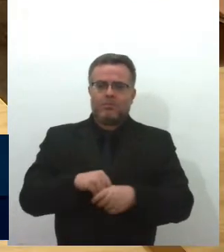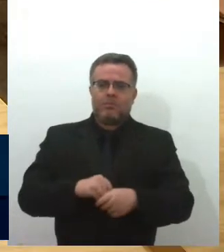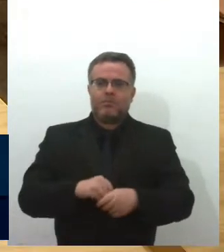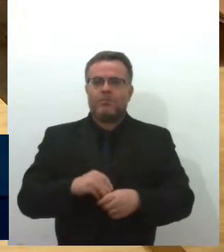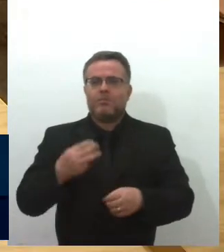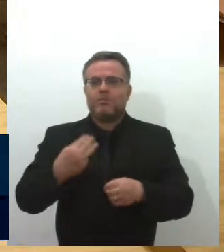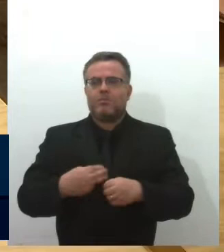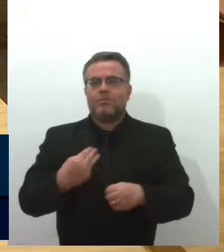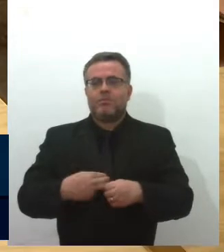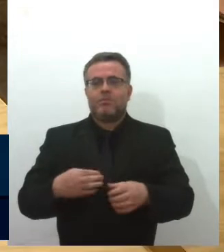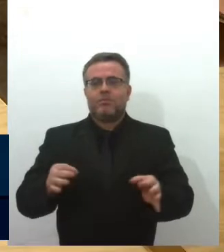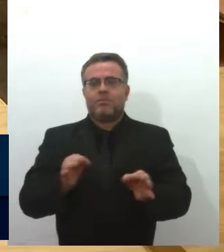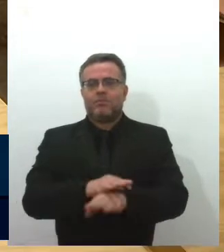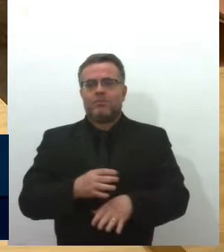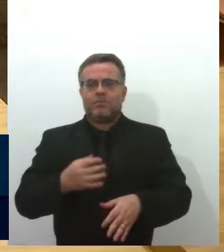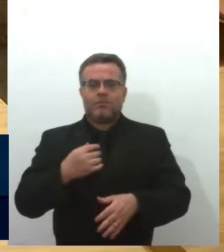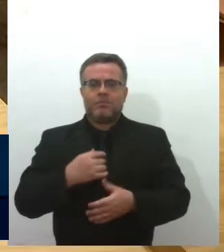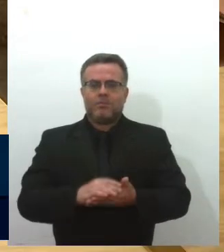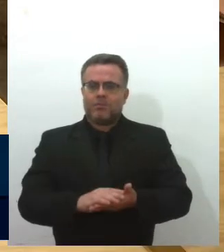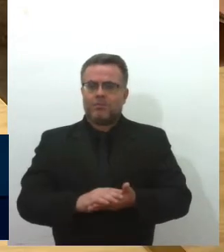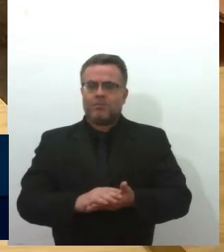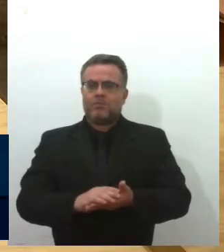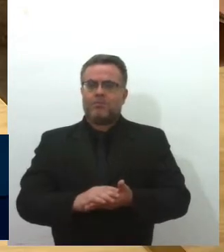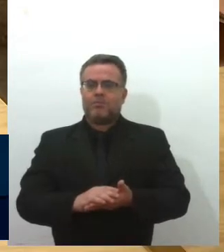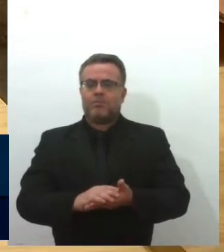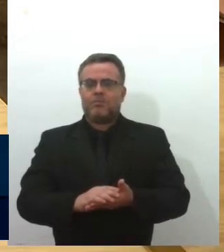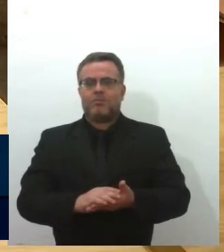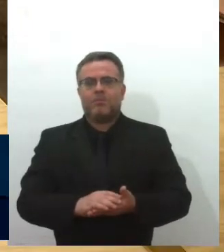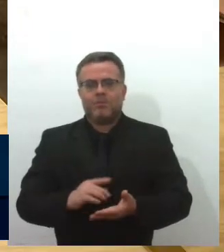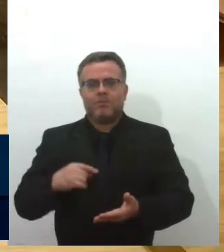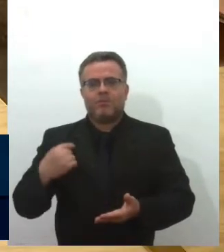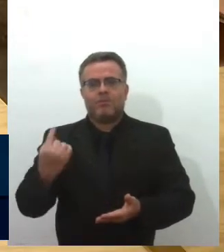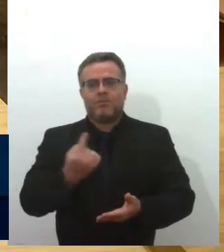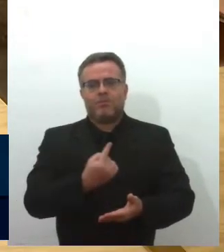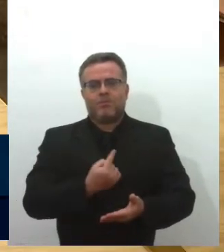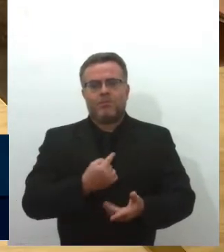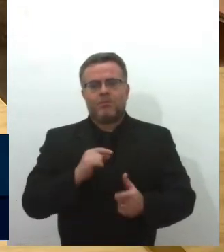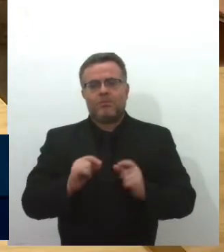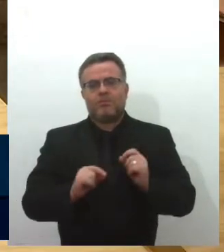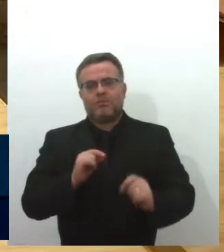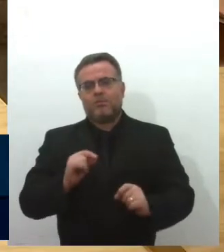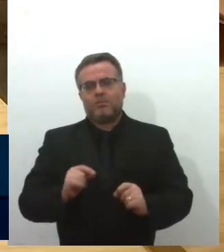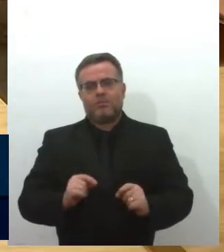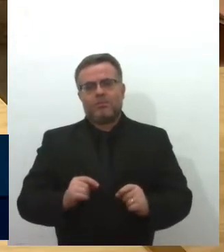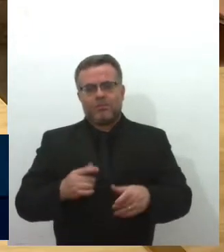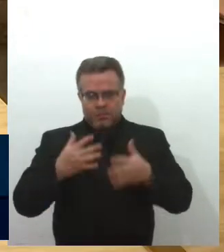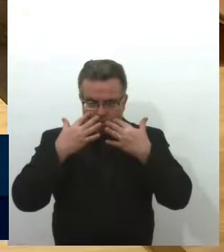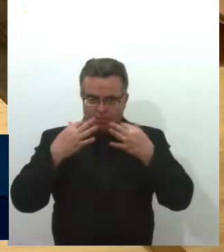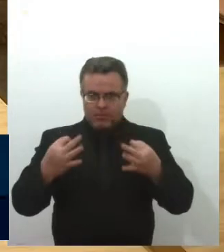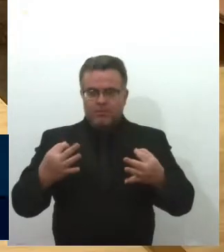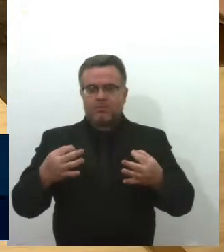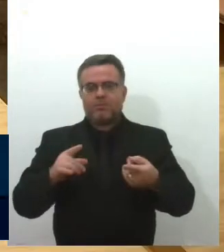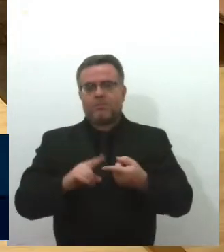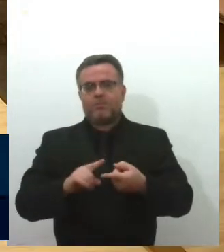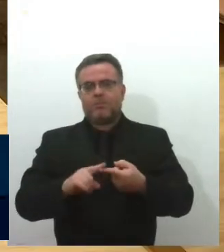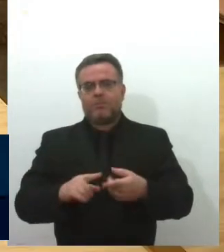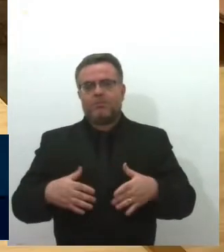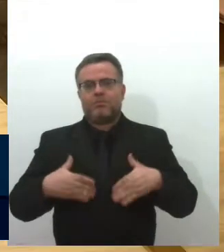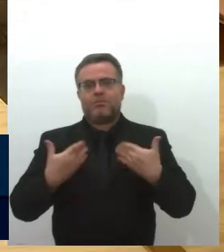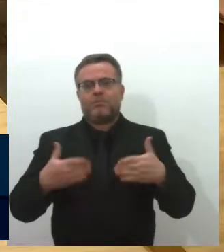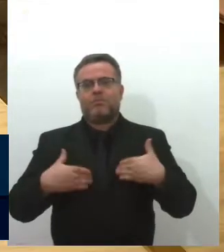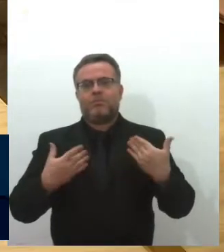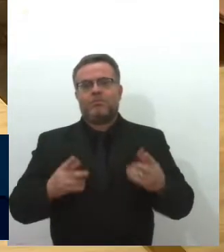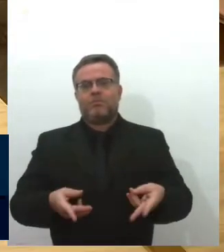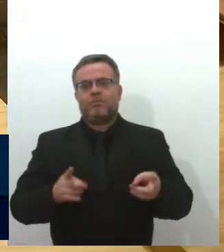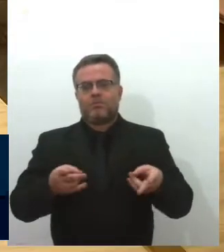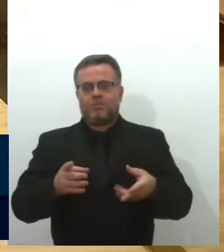Que coisa linda! A gente só tem, de fato, que se regozijar com uma notícia dessas.